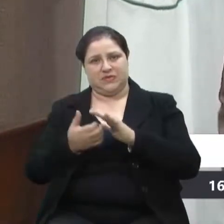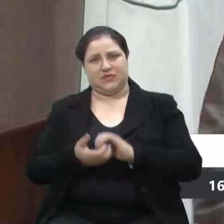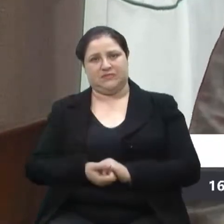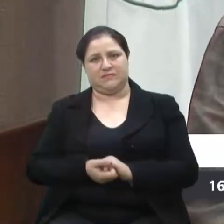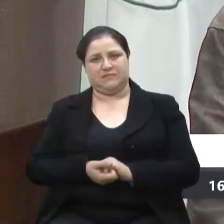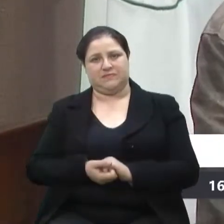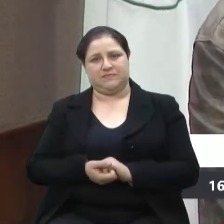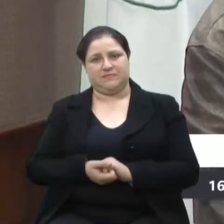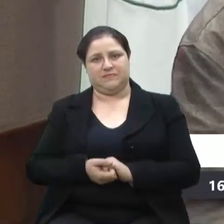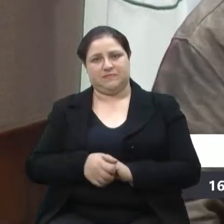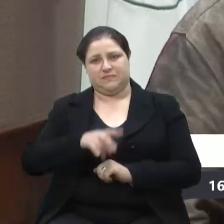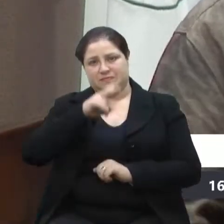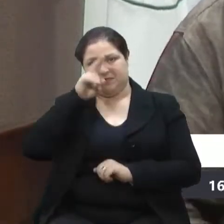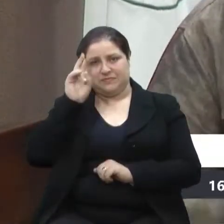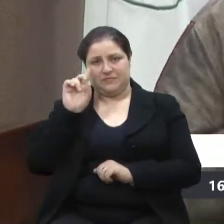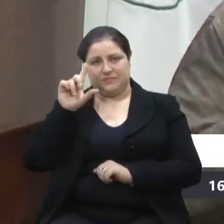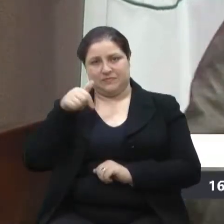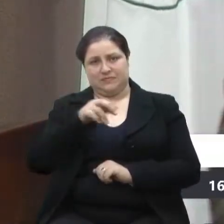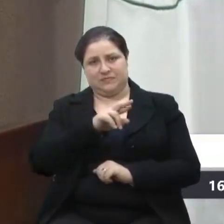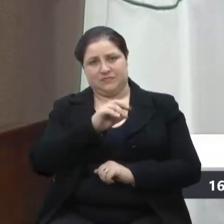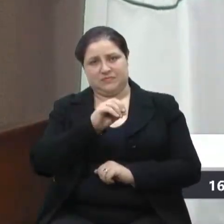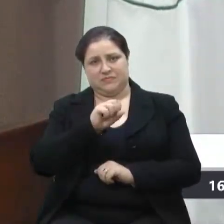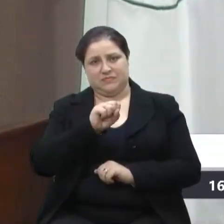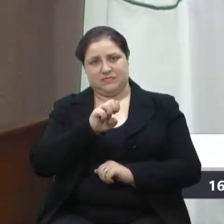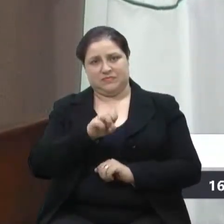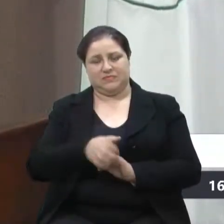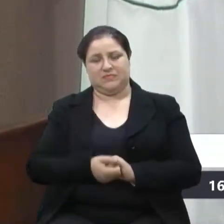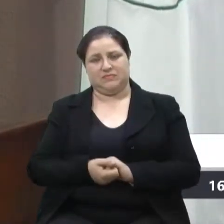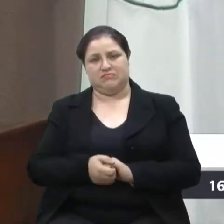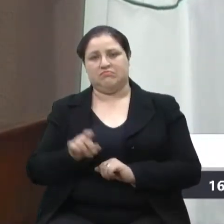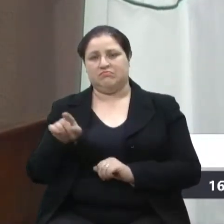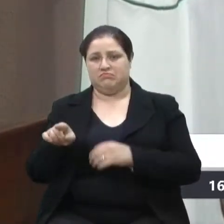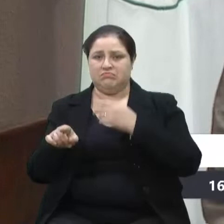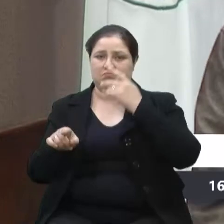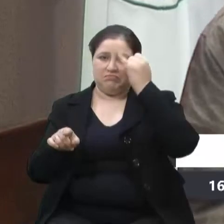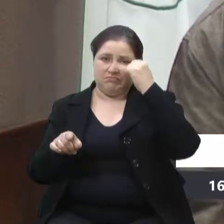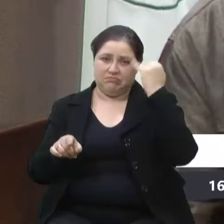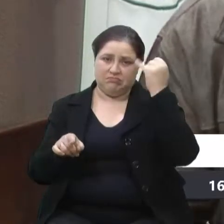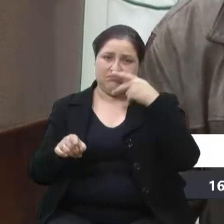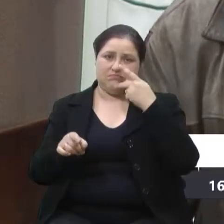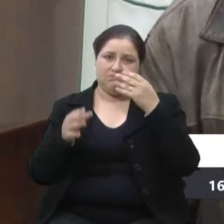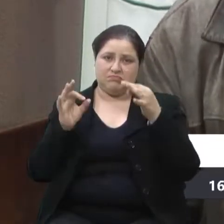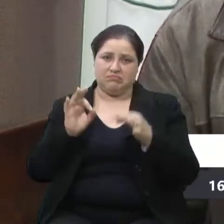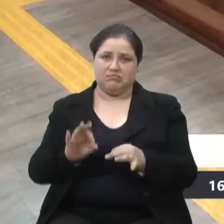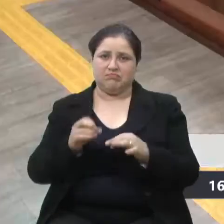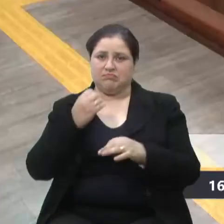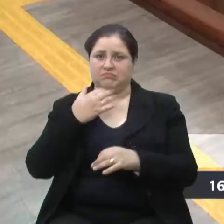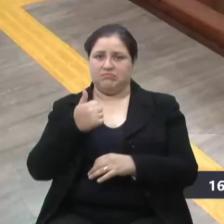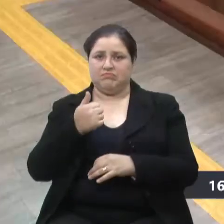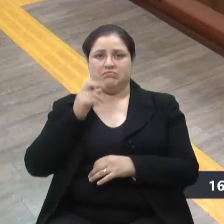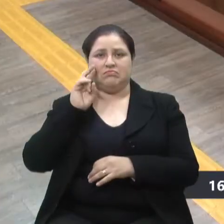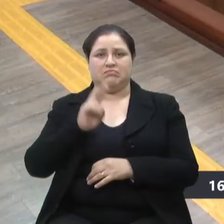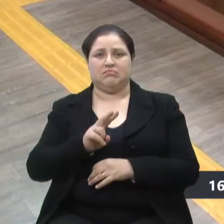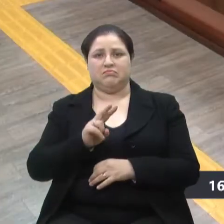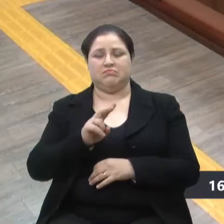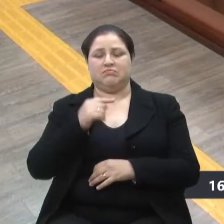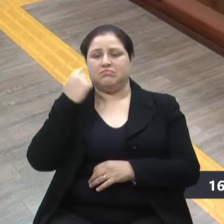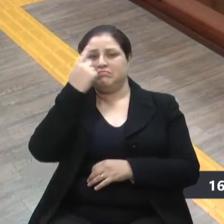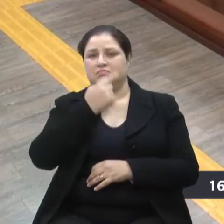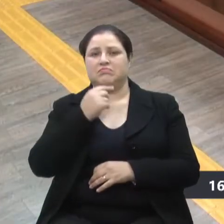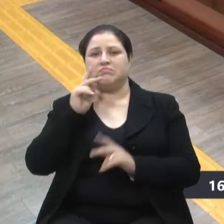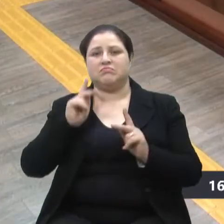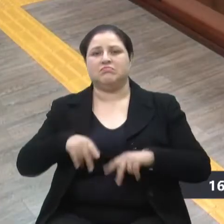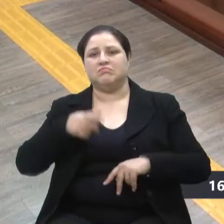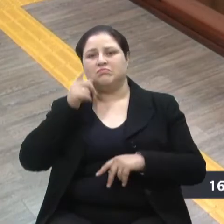pediu a parte, o Eze, depois a Rosa. O vereador D'Ambrosio pontuou muito bem, eu vi na assemblante das pessoas de